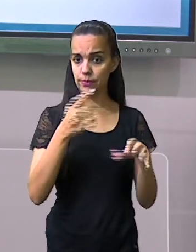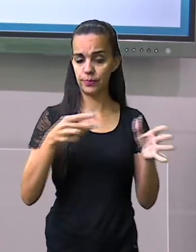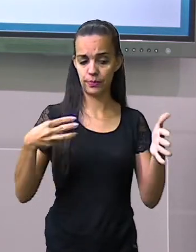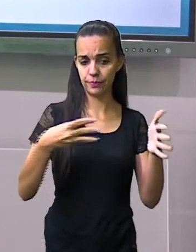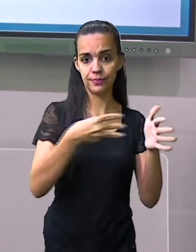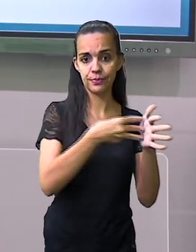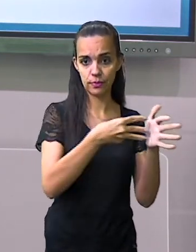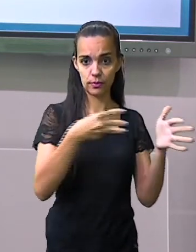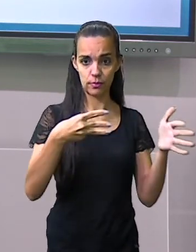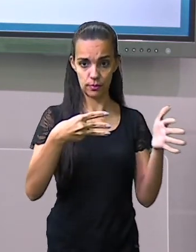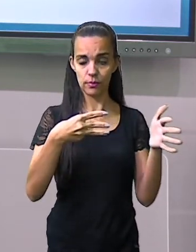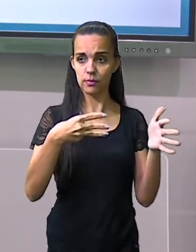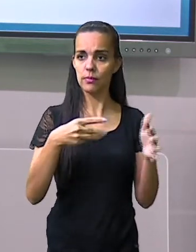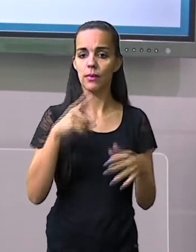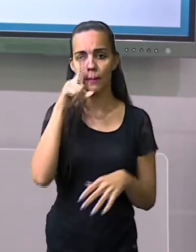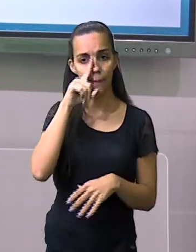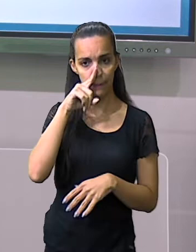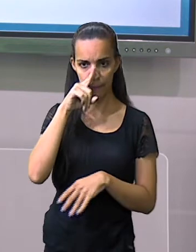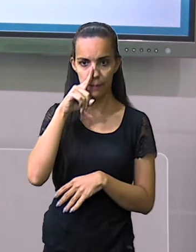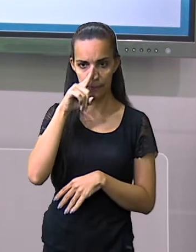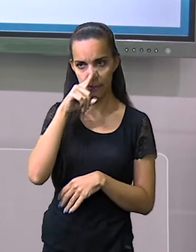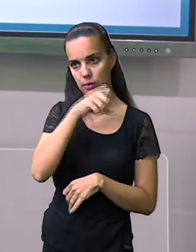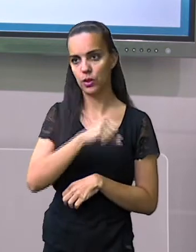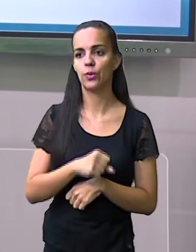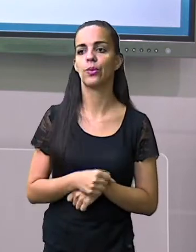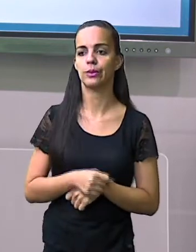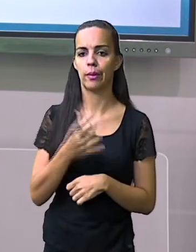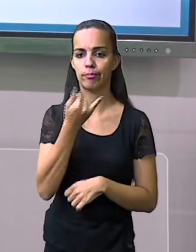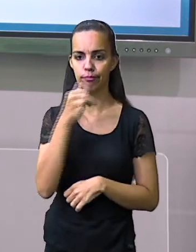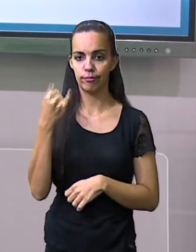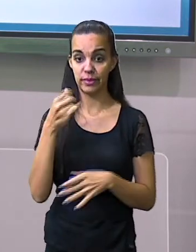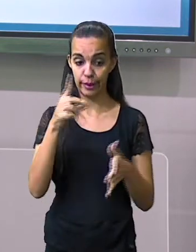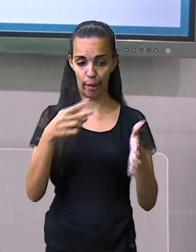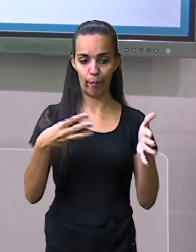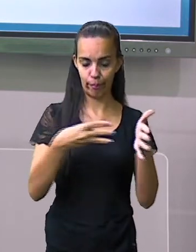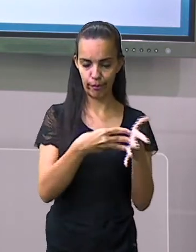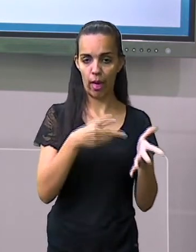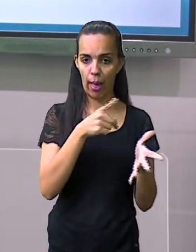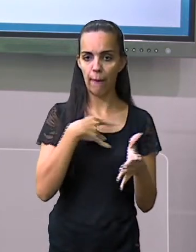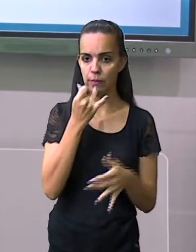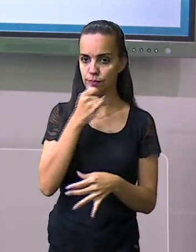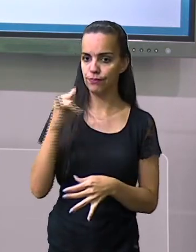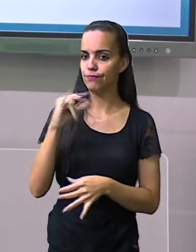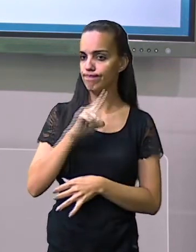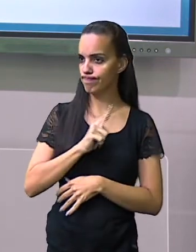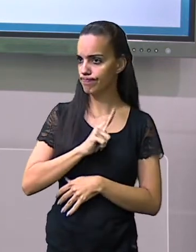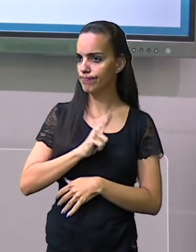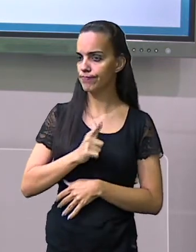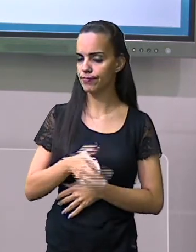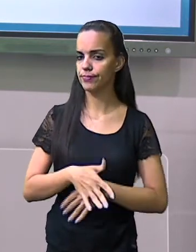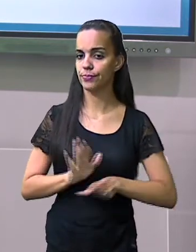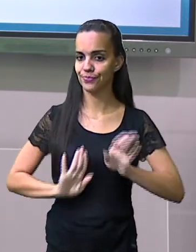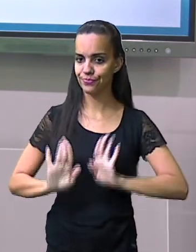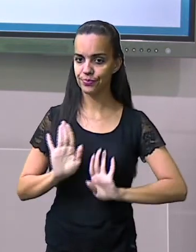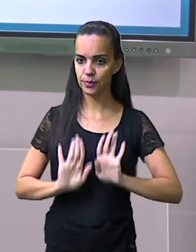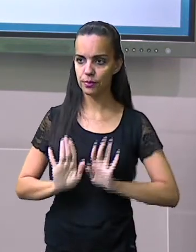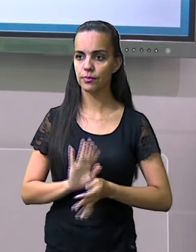dentro da tomada. Então, aqui vai haver um choque elétrico. Então, nós vamos classificar